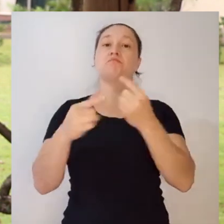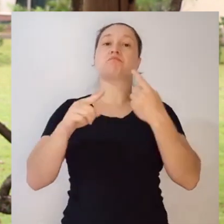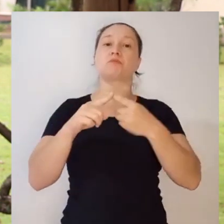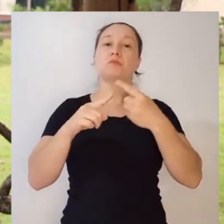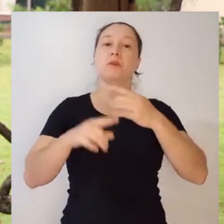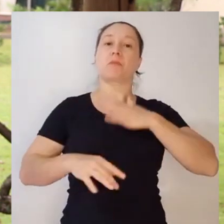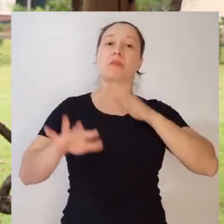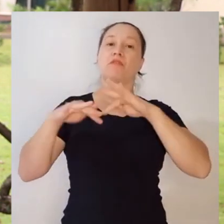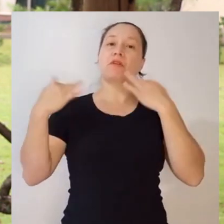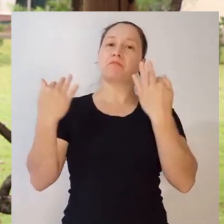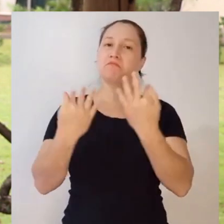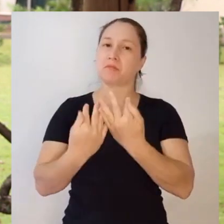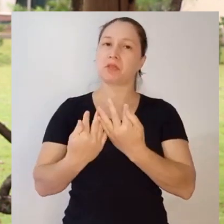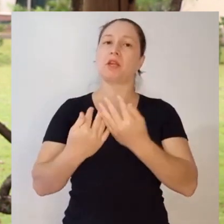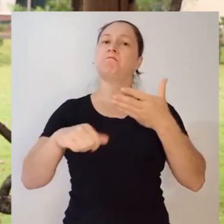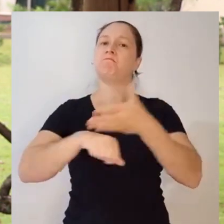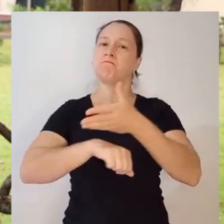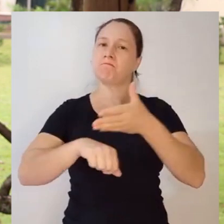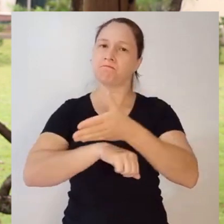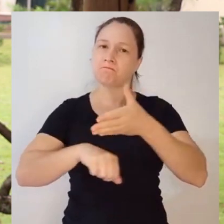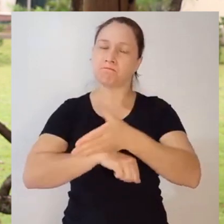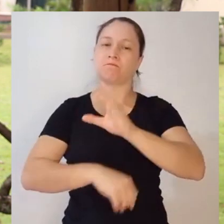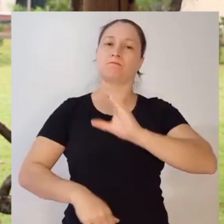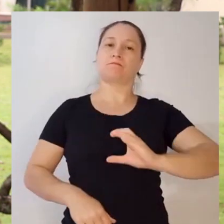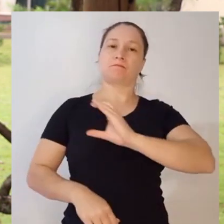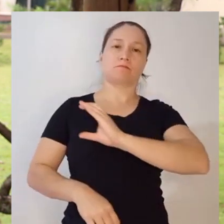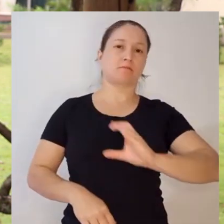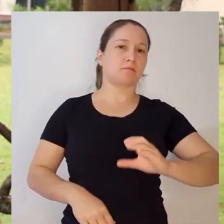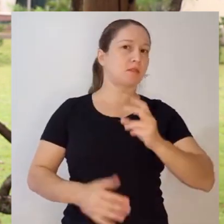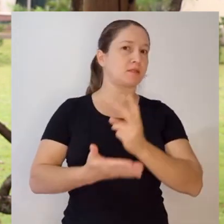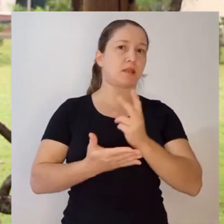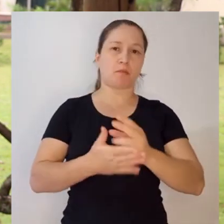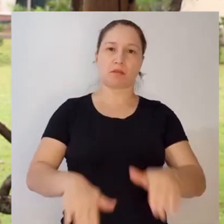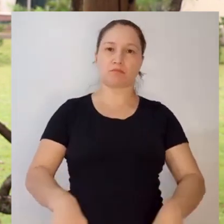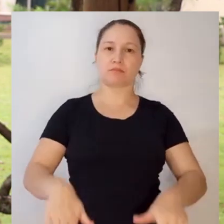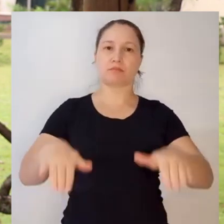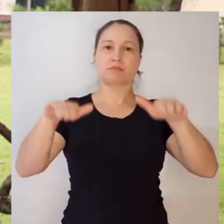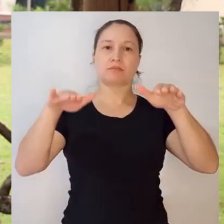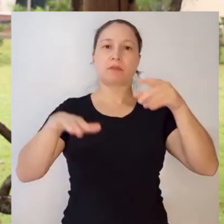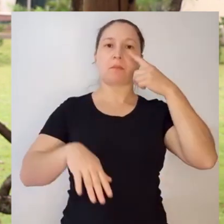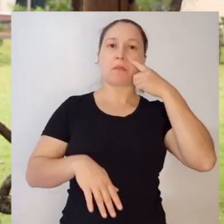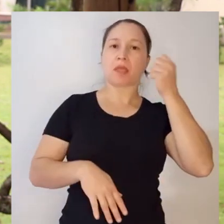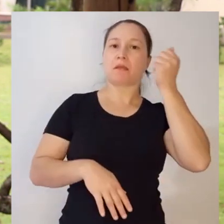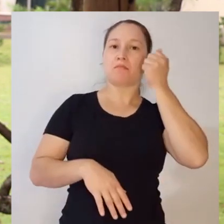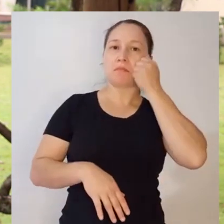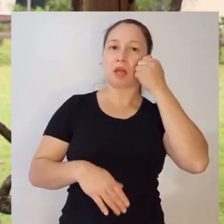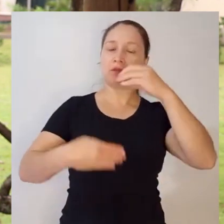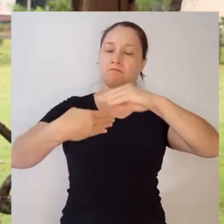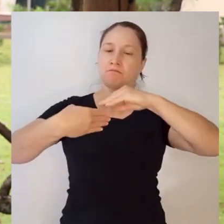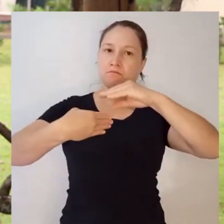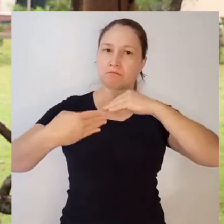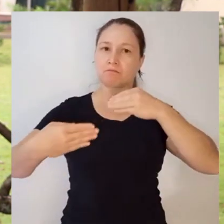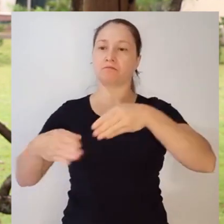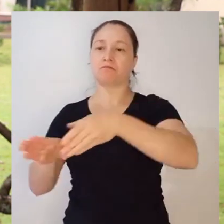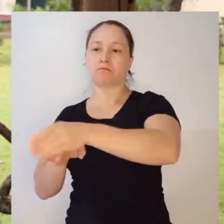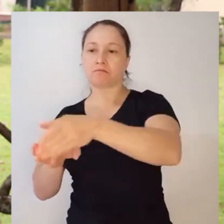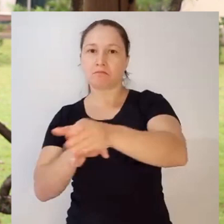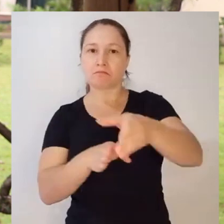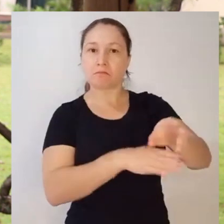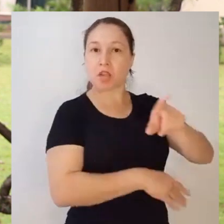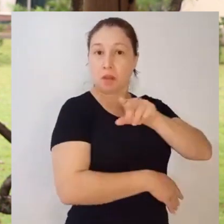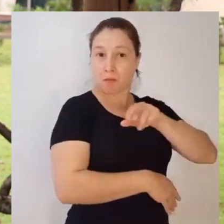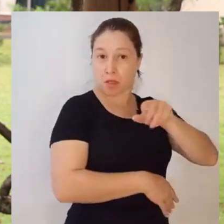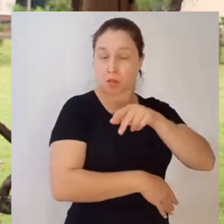Venho de uma família muito católica e desde criança meus pais procuraram transmitir a mim e aos meus